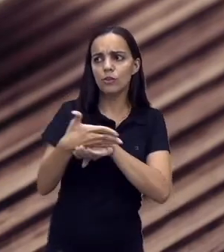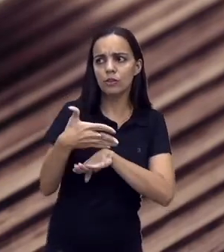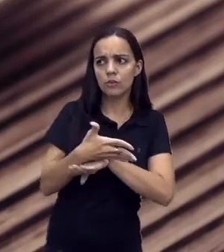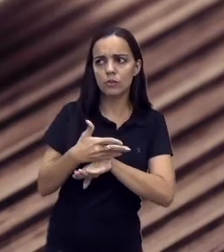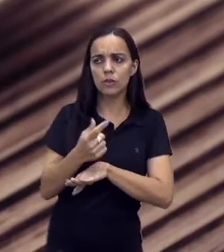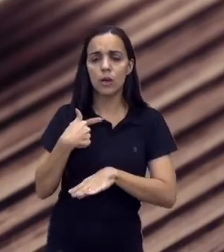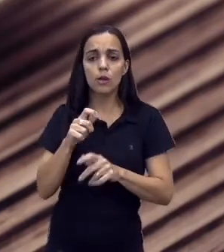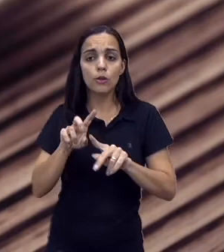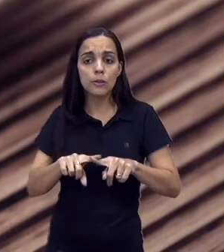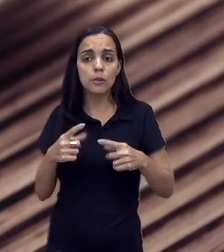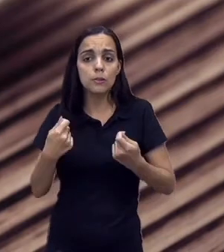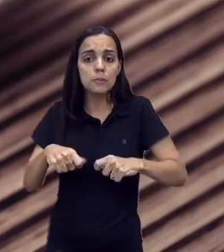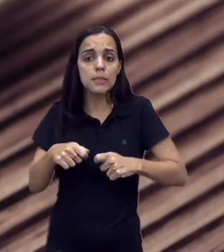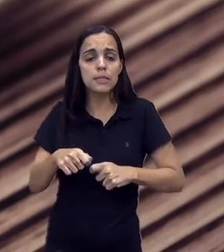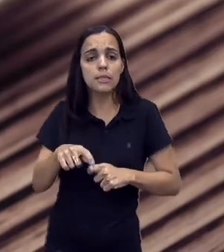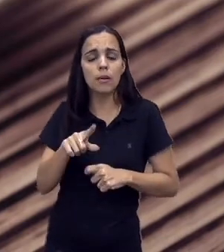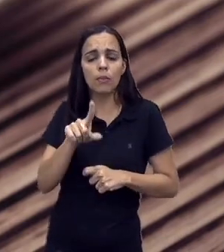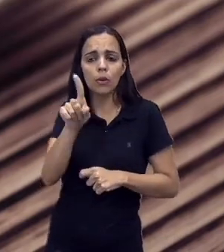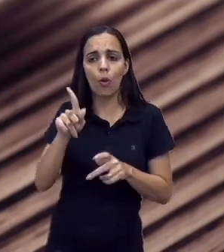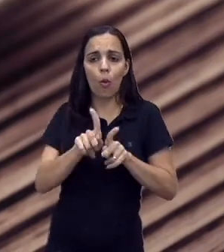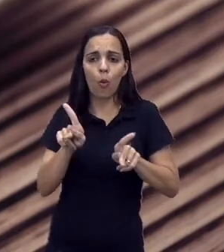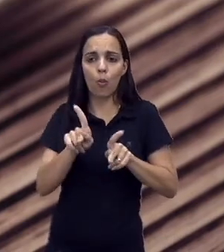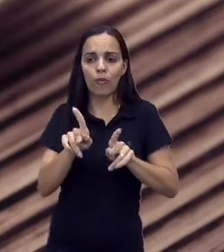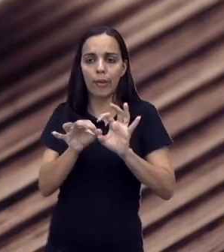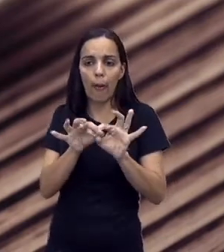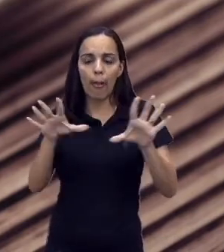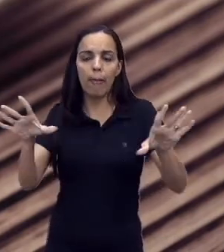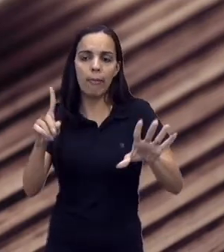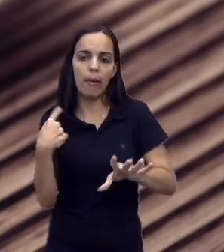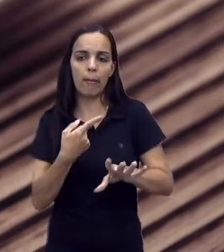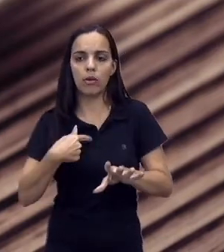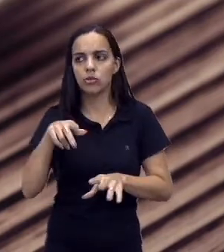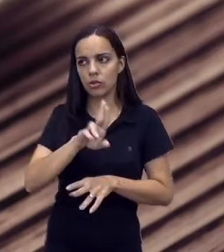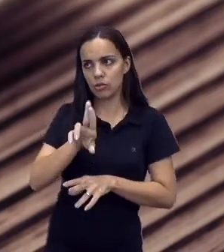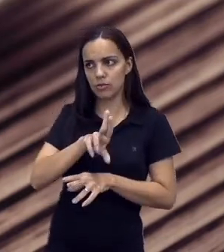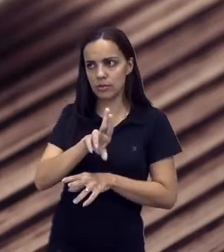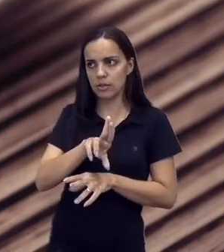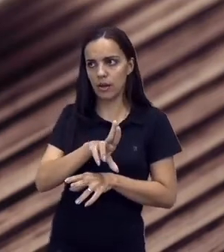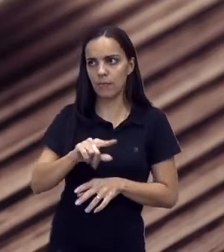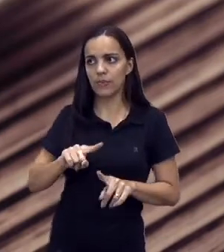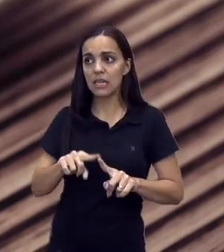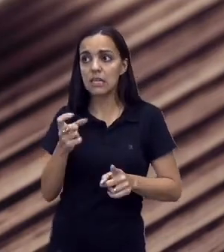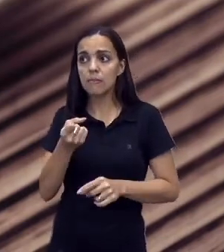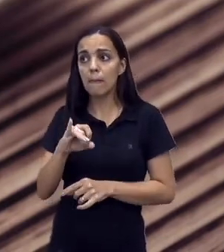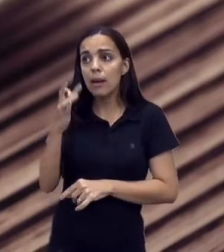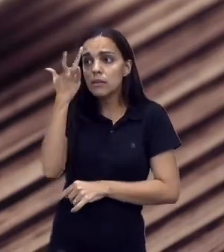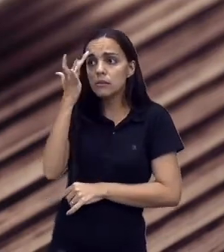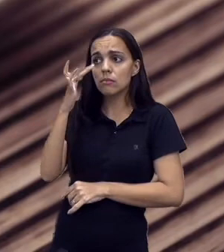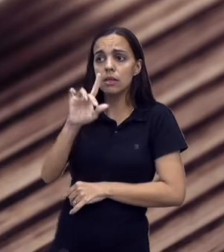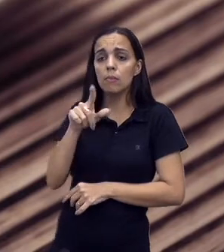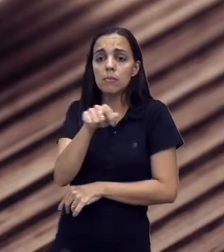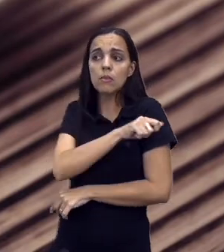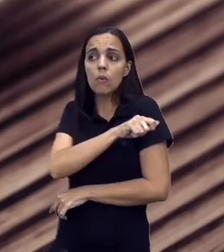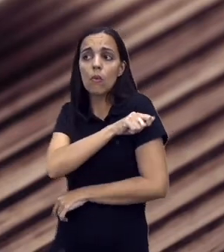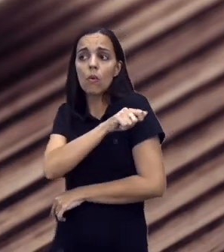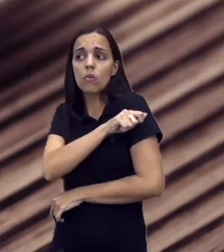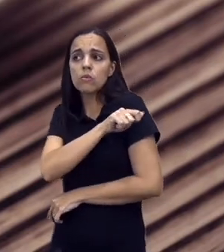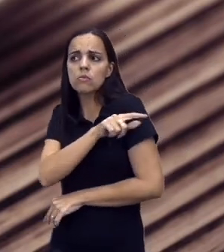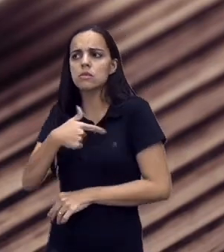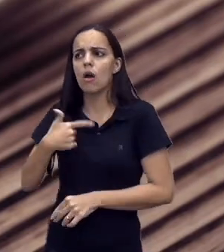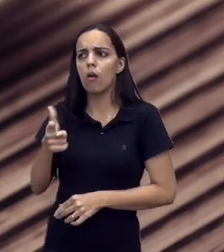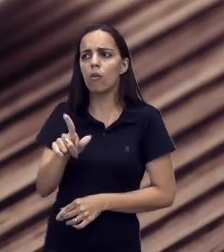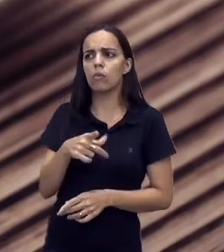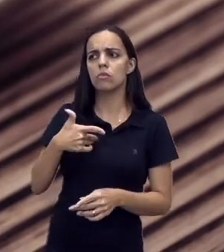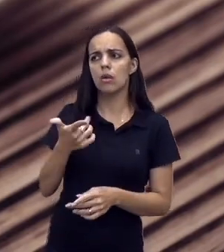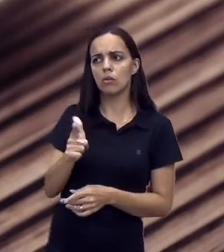autorização do professor e mesmo assim será para estudo. Caso o aluno não saiba desfrutar do uso de celular, os